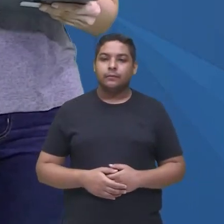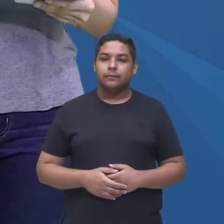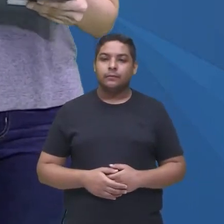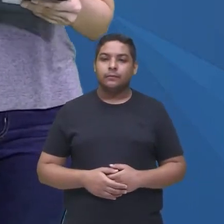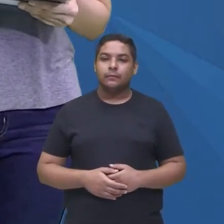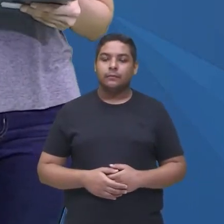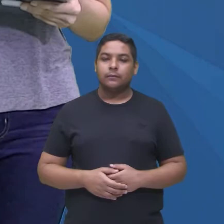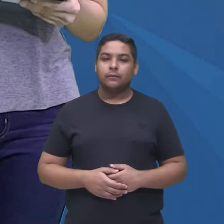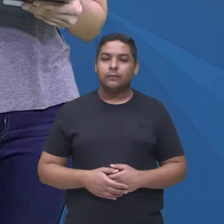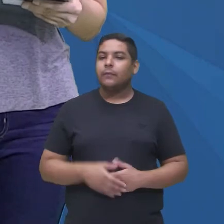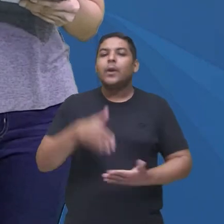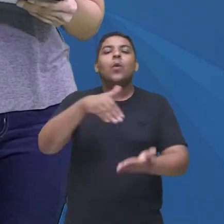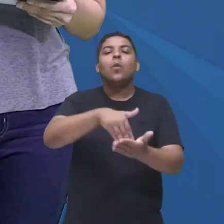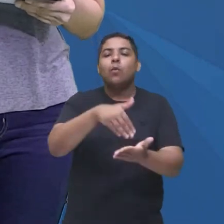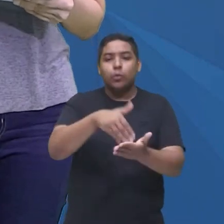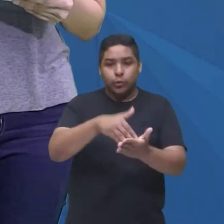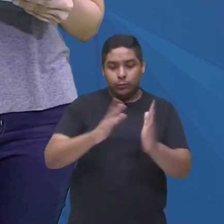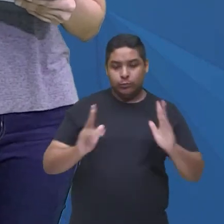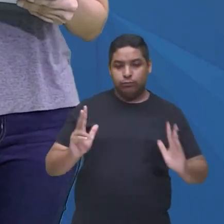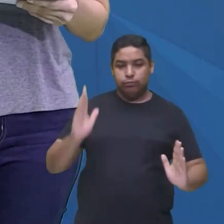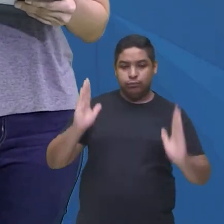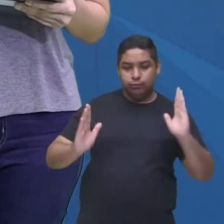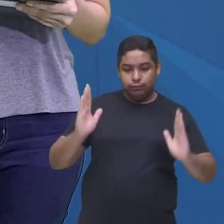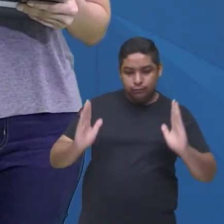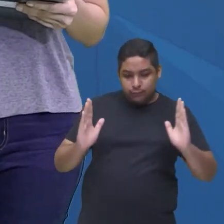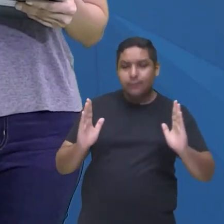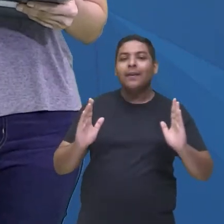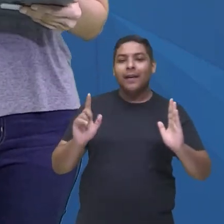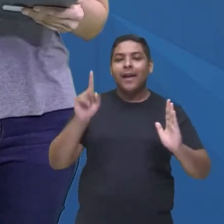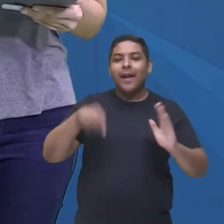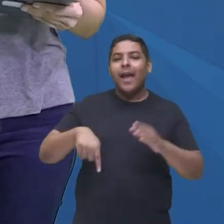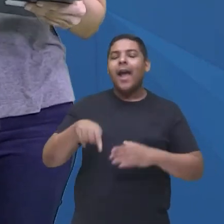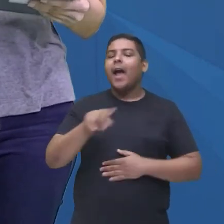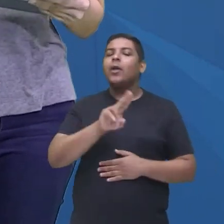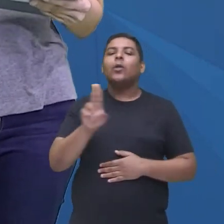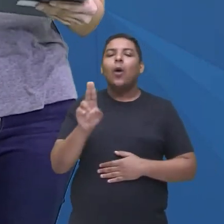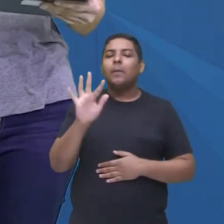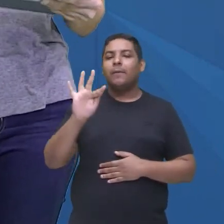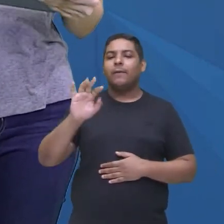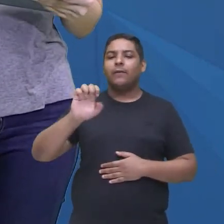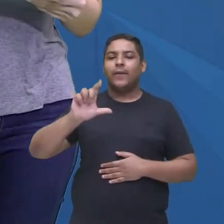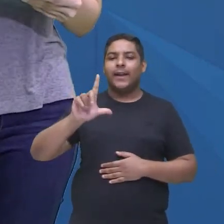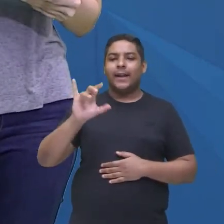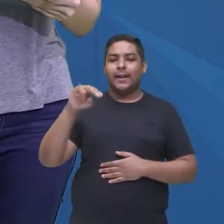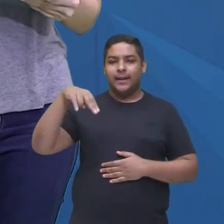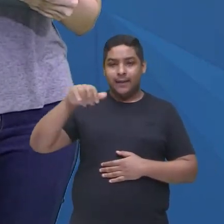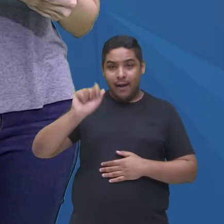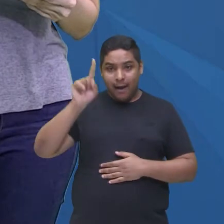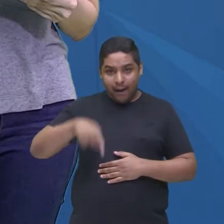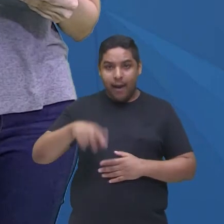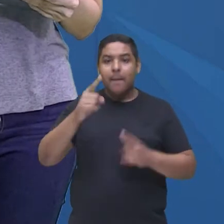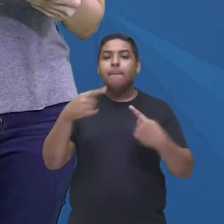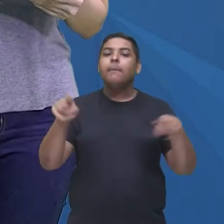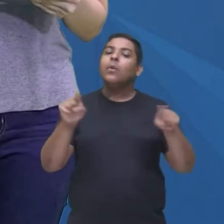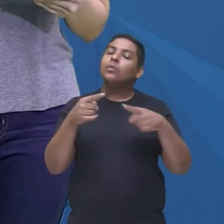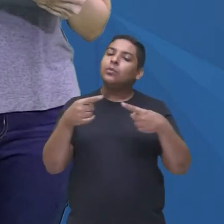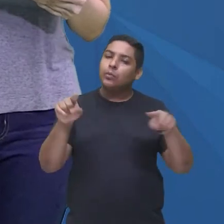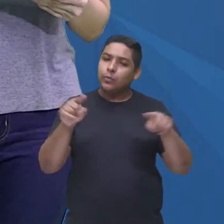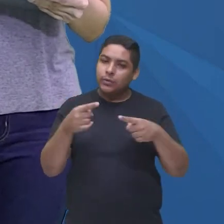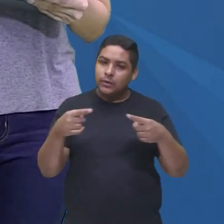é que o último episódio dela recebeu o nome de Felina, que é uma música, né, que passa logo no